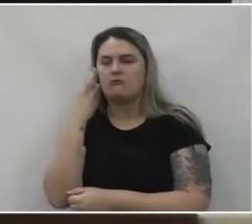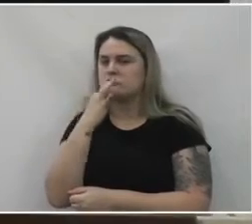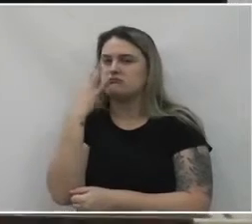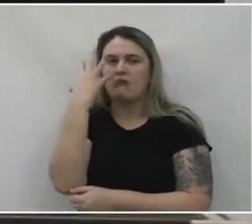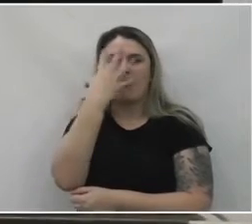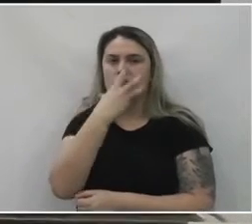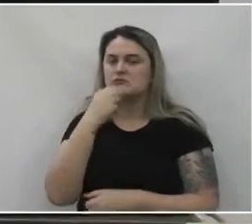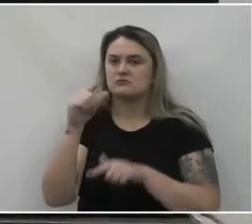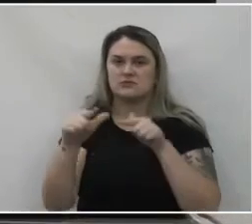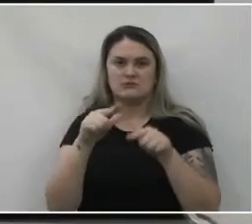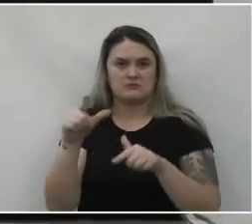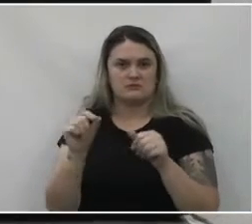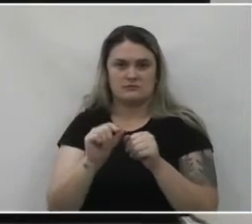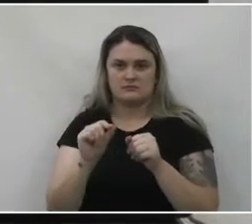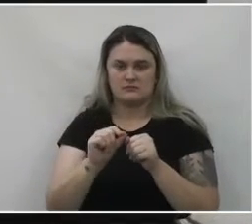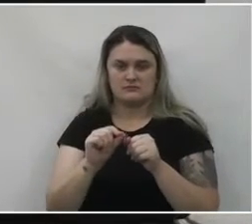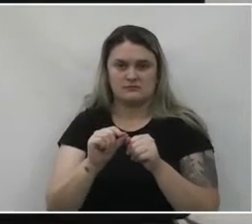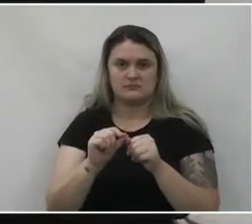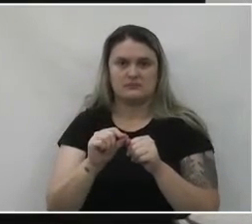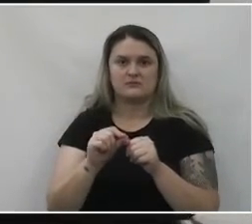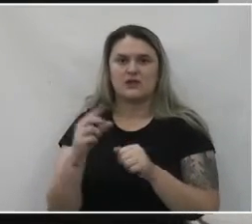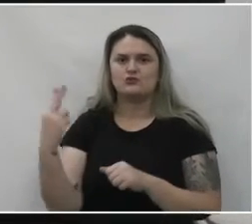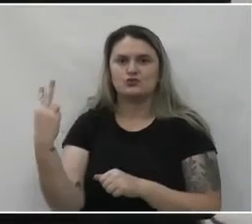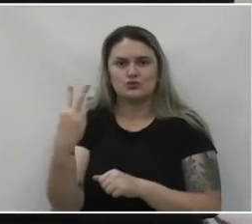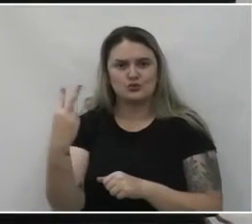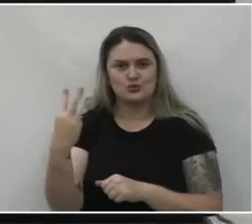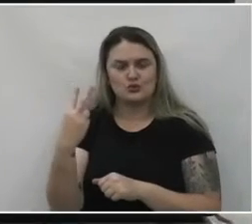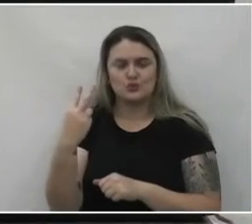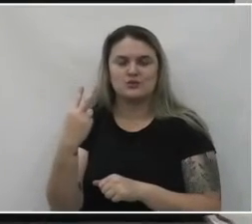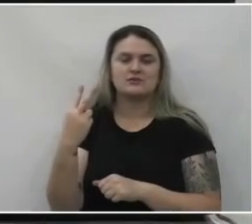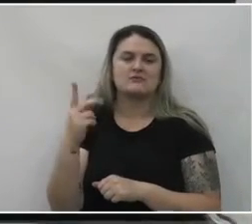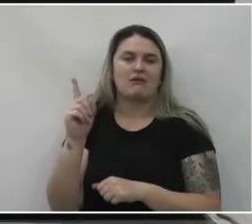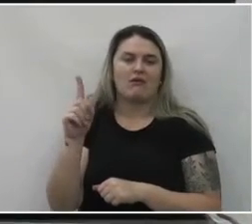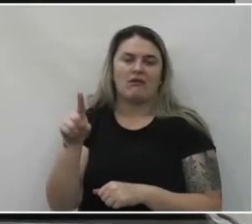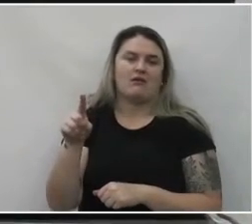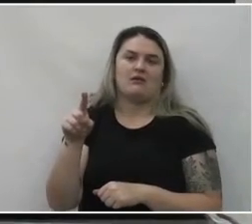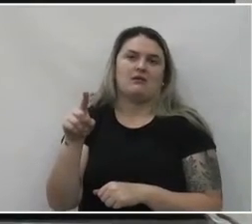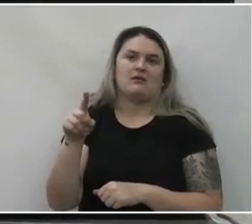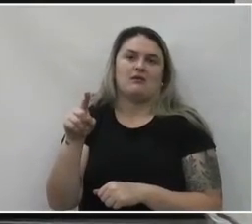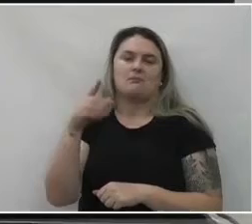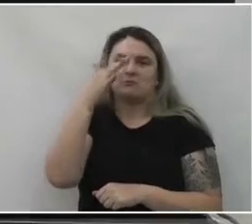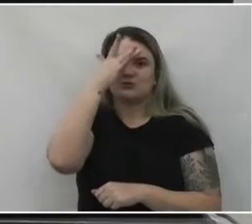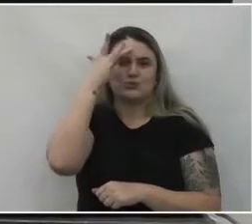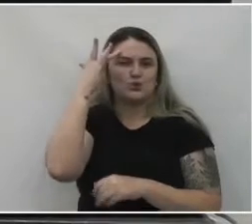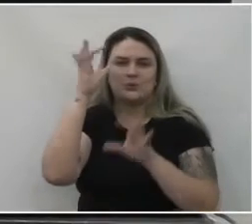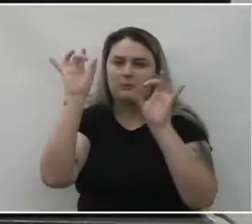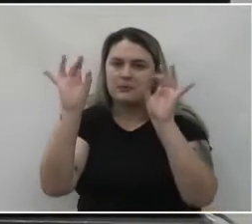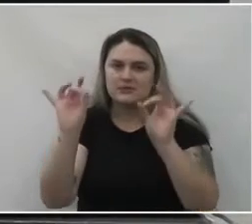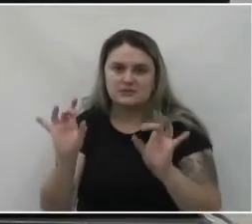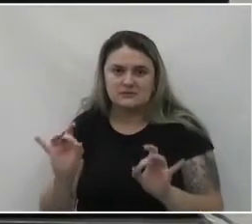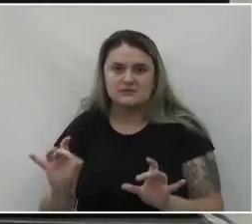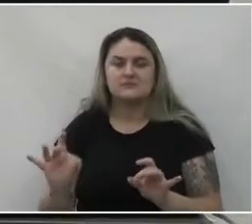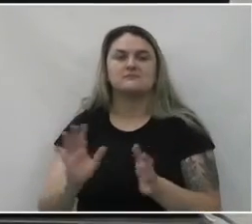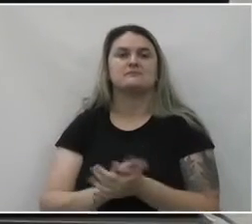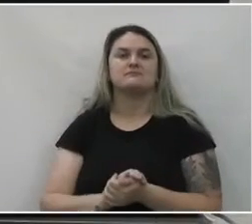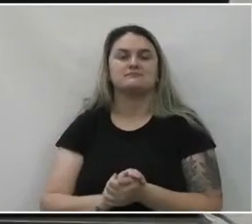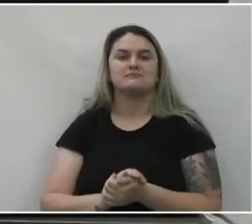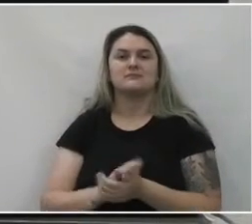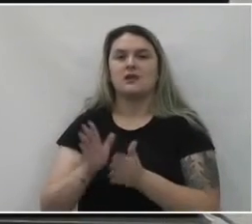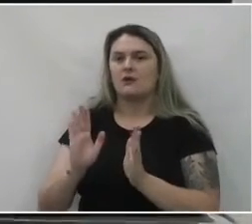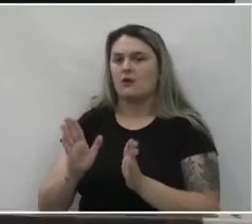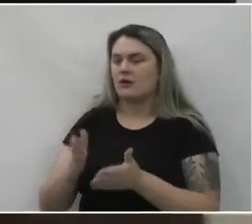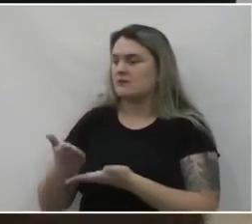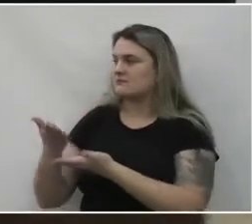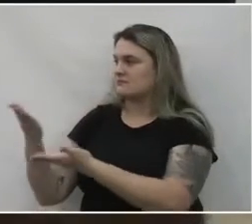que vocês realizam e que vocês realmente são umas pessoas muito especiais. Eu passo